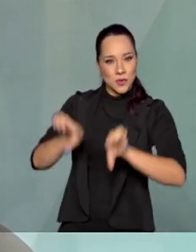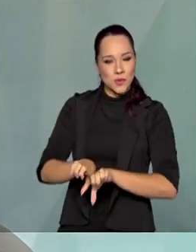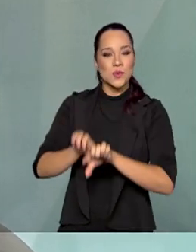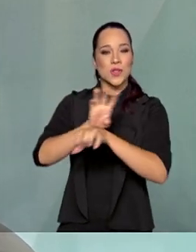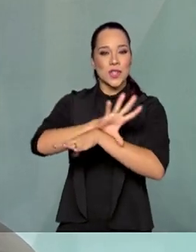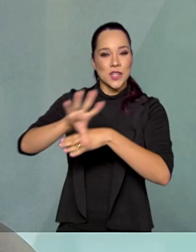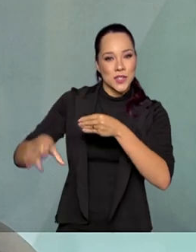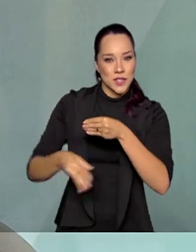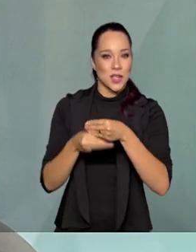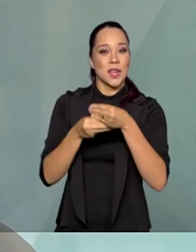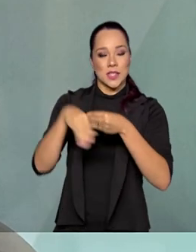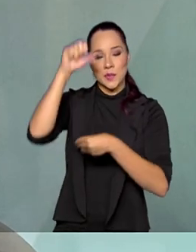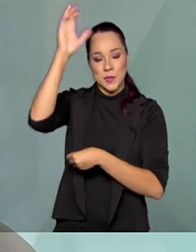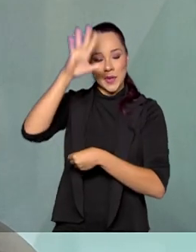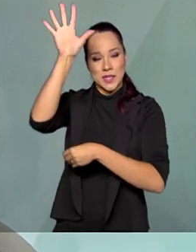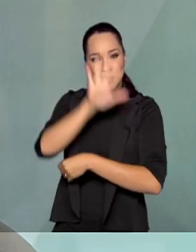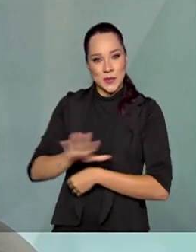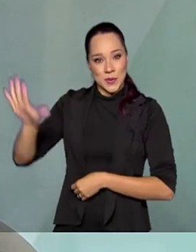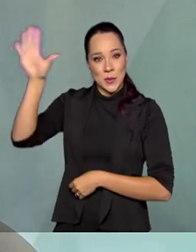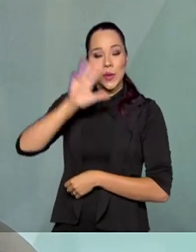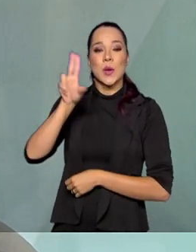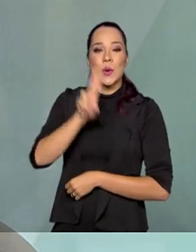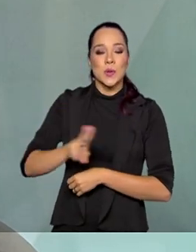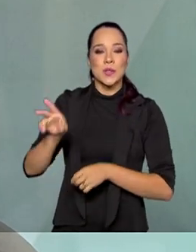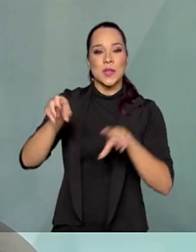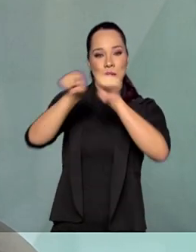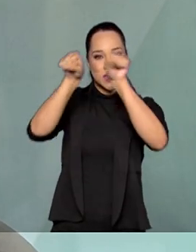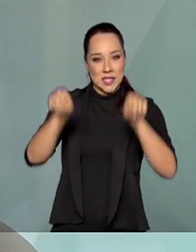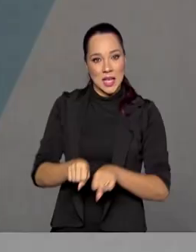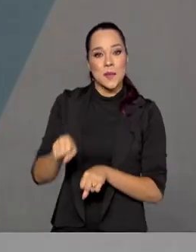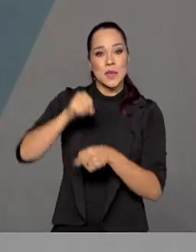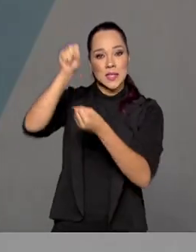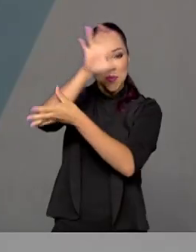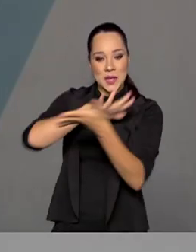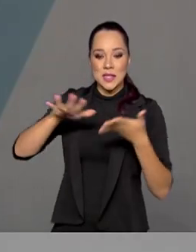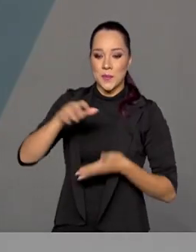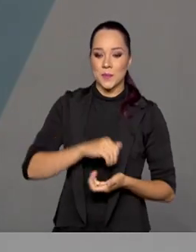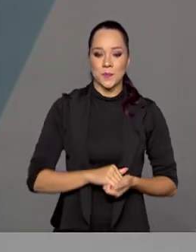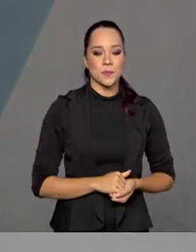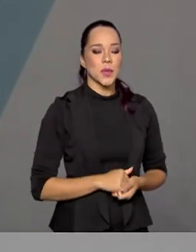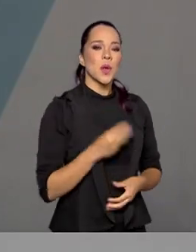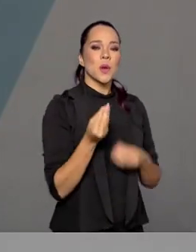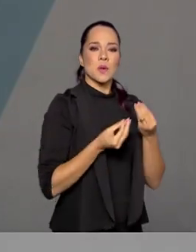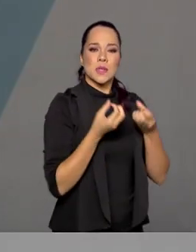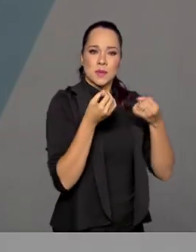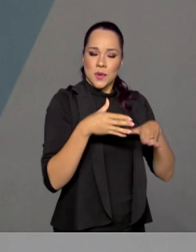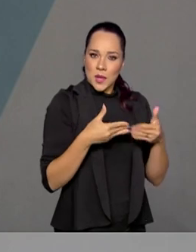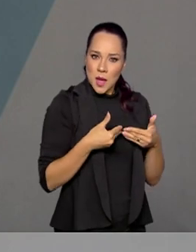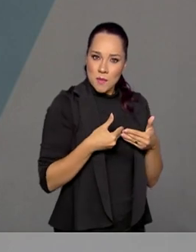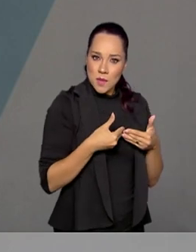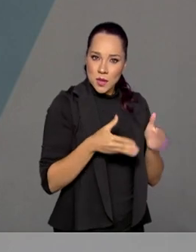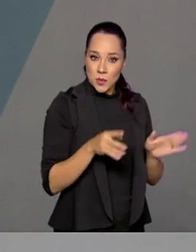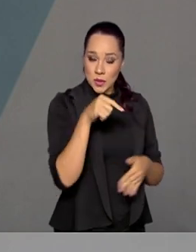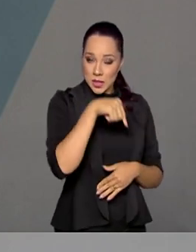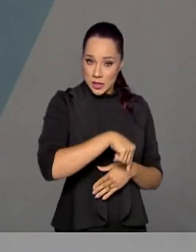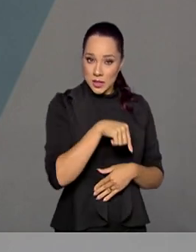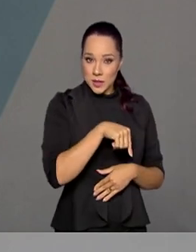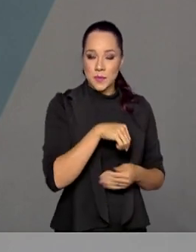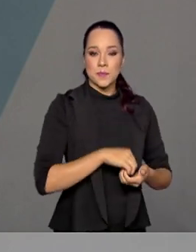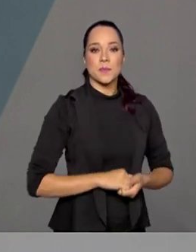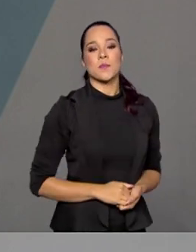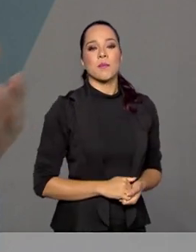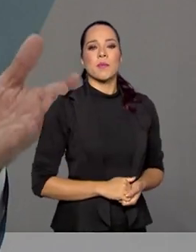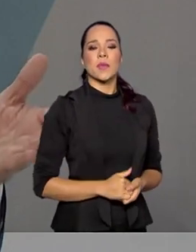integração para o Brasil todo por meio dos sistemas espaciais. Como nós falamos aqui na abertura do nosso Brasil em